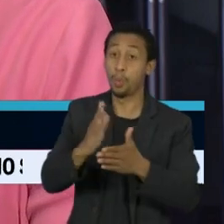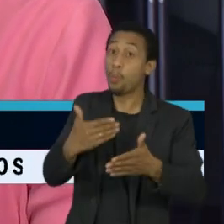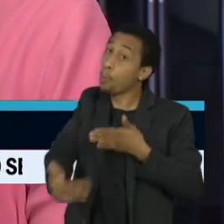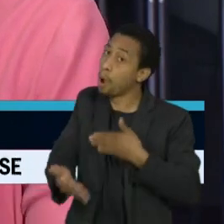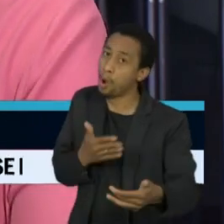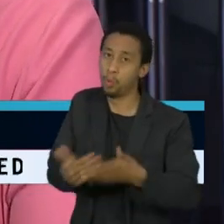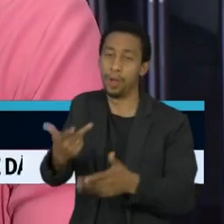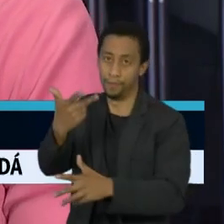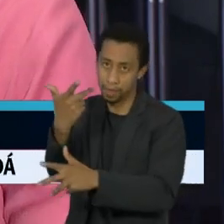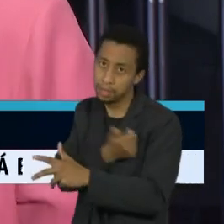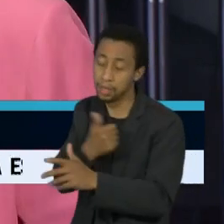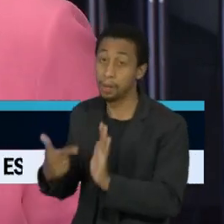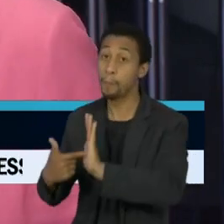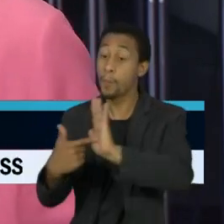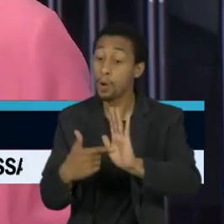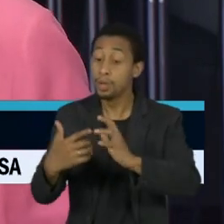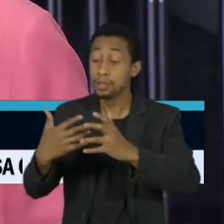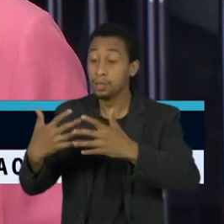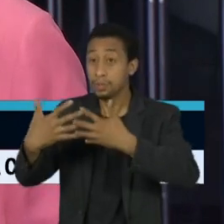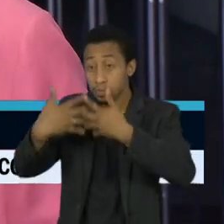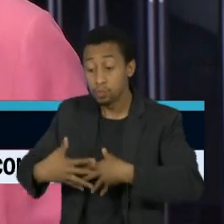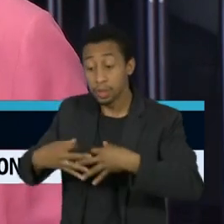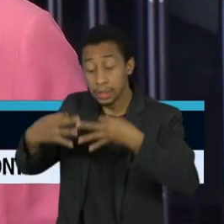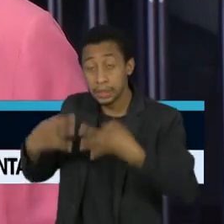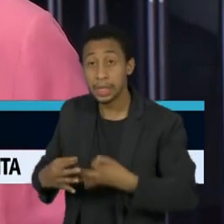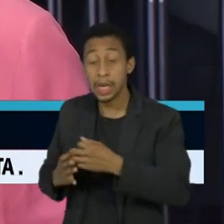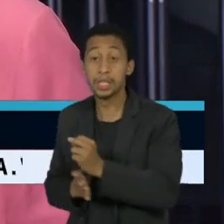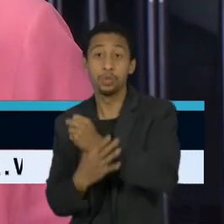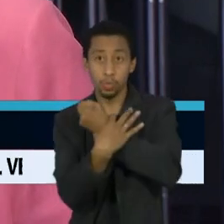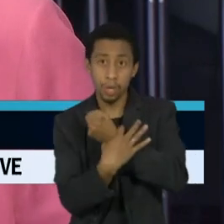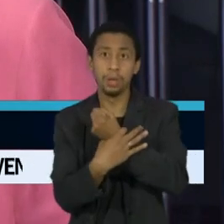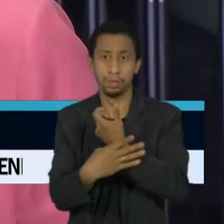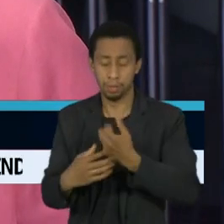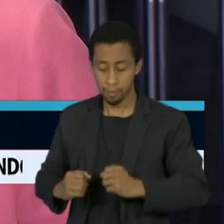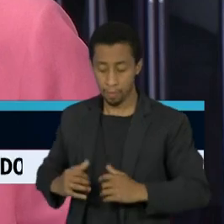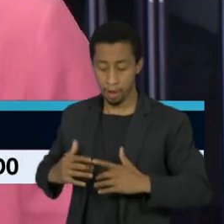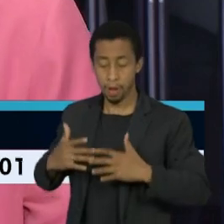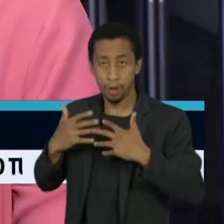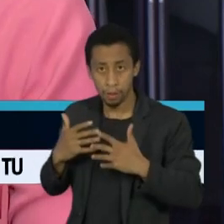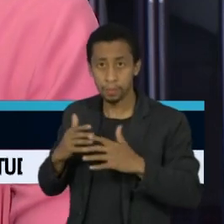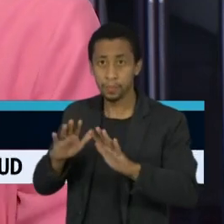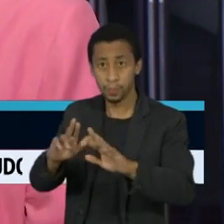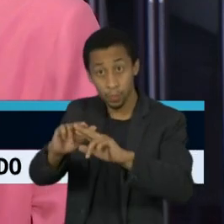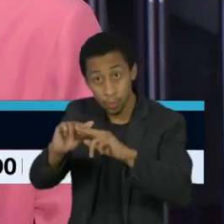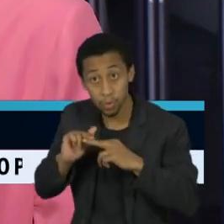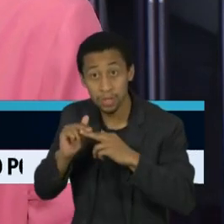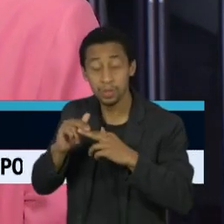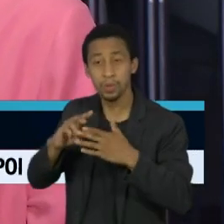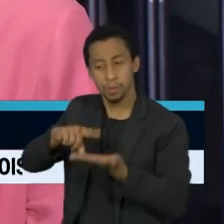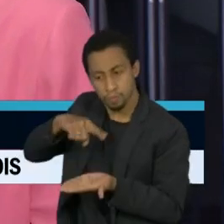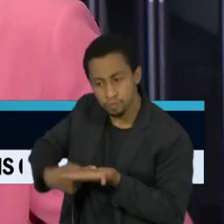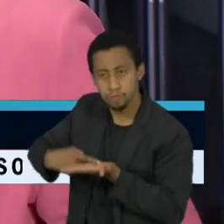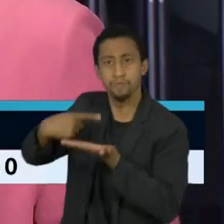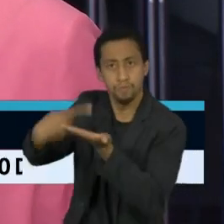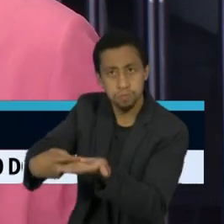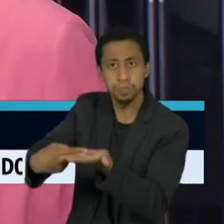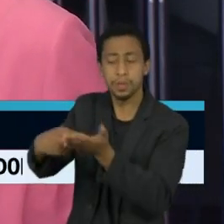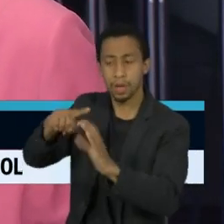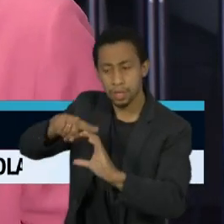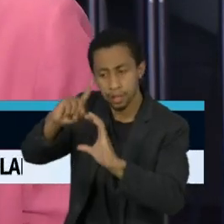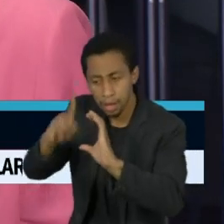comprovam a eficácia e a segurança dos imunizantes. E é justamente o compromisso com o rigor